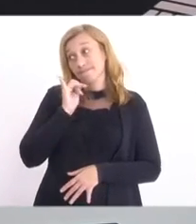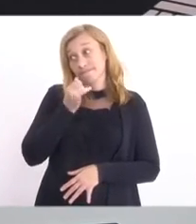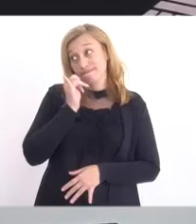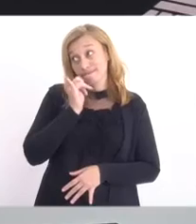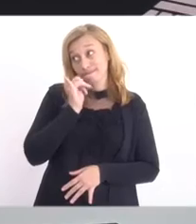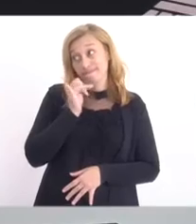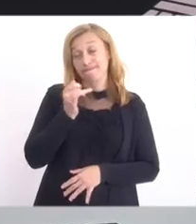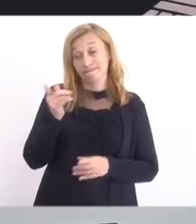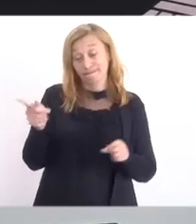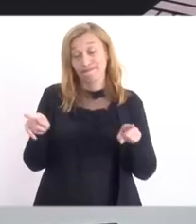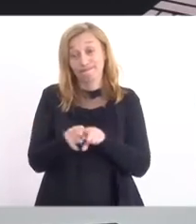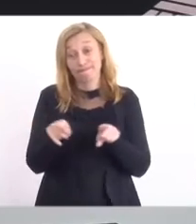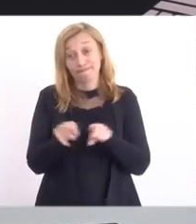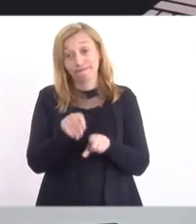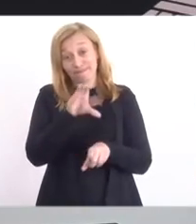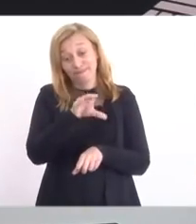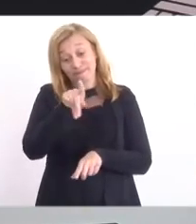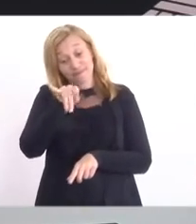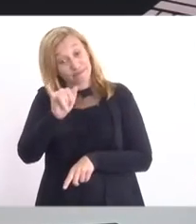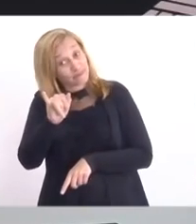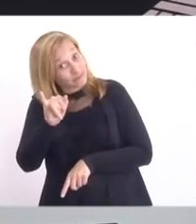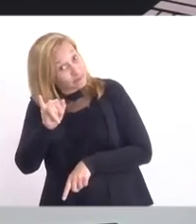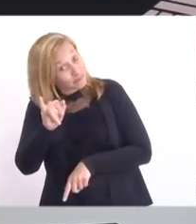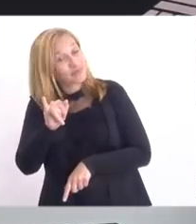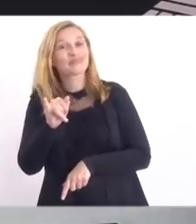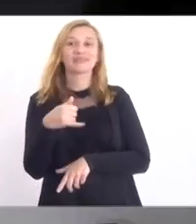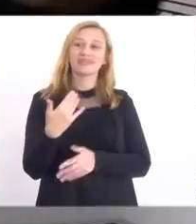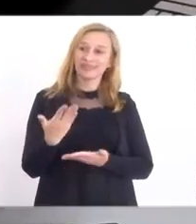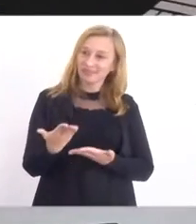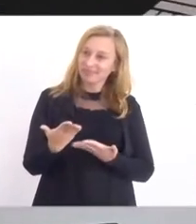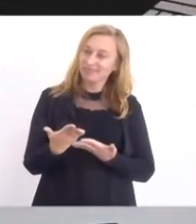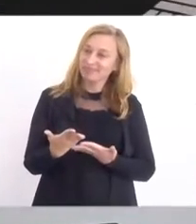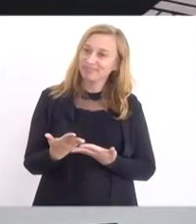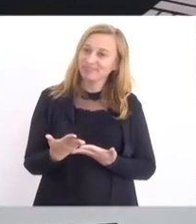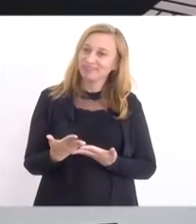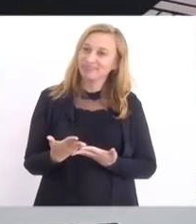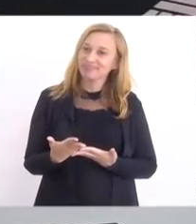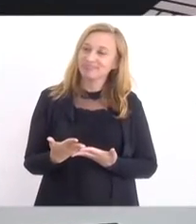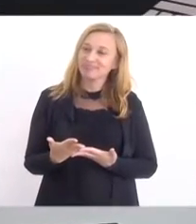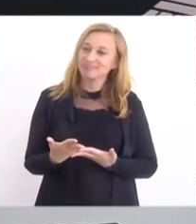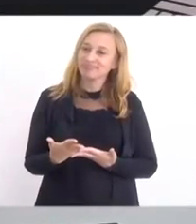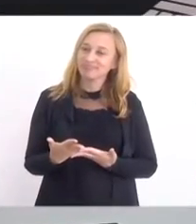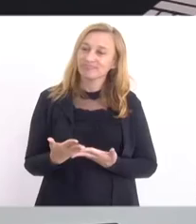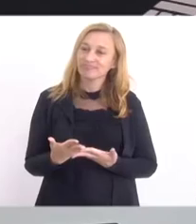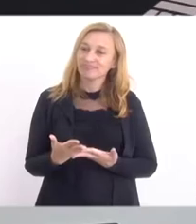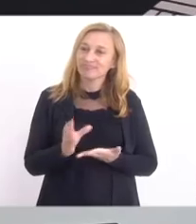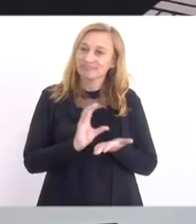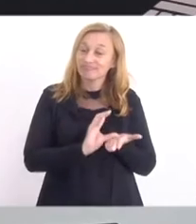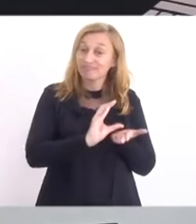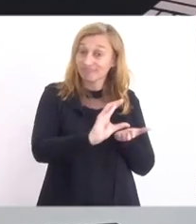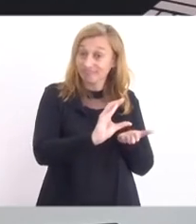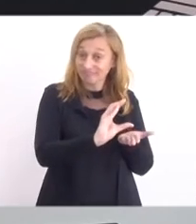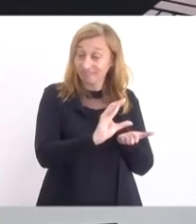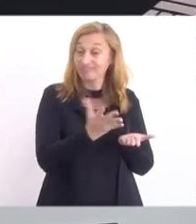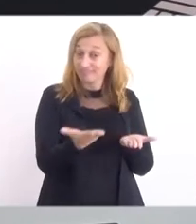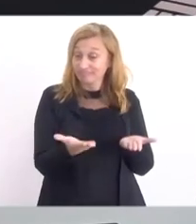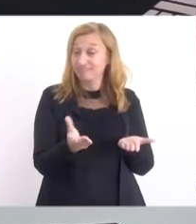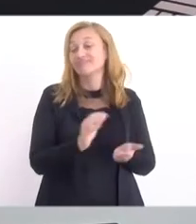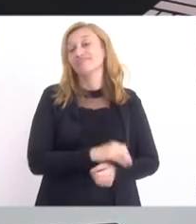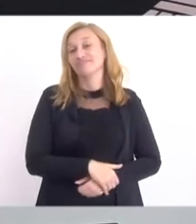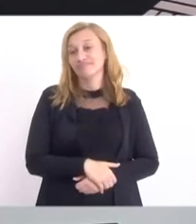tivemos a CPI dos repasses a menor